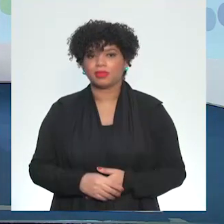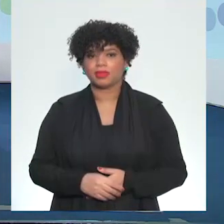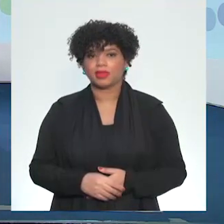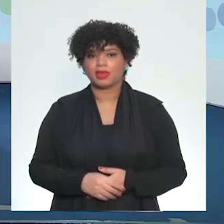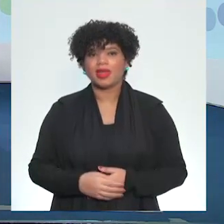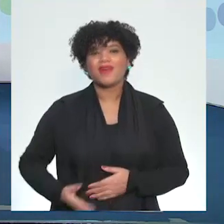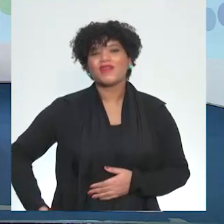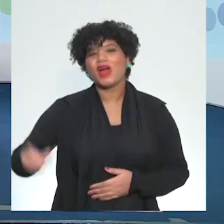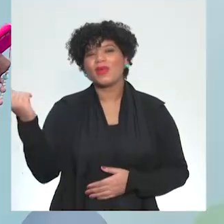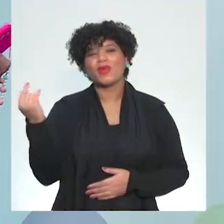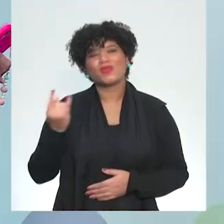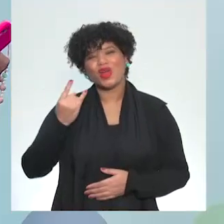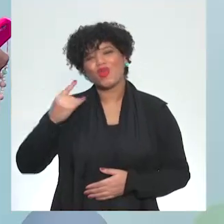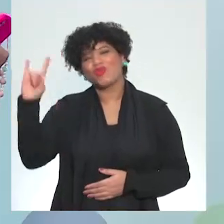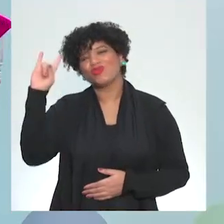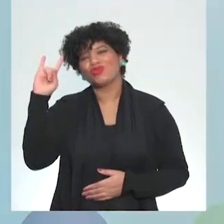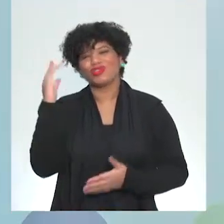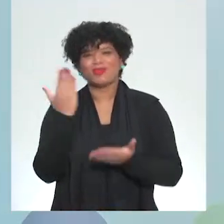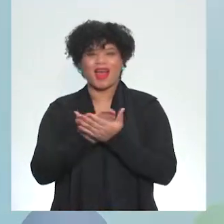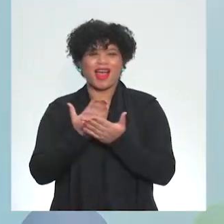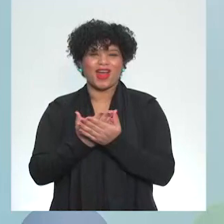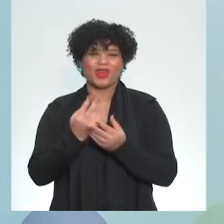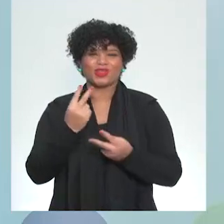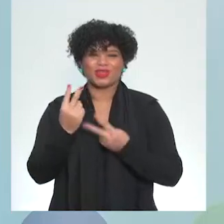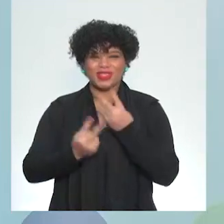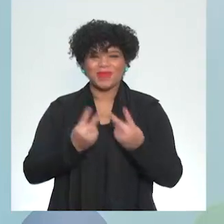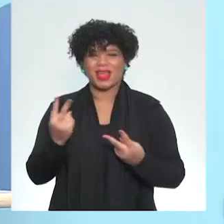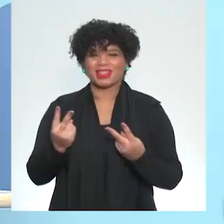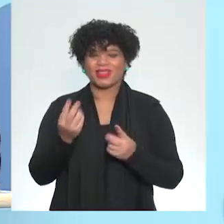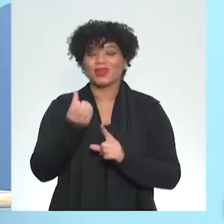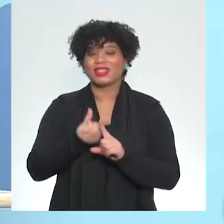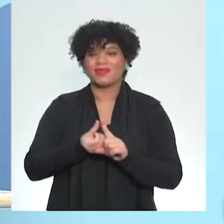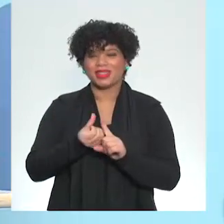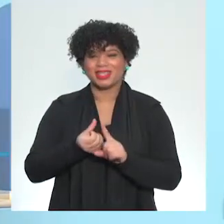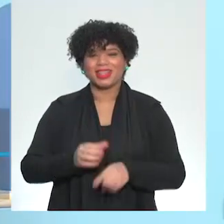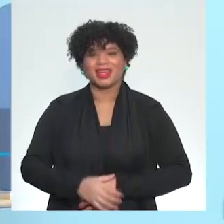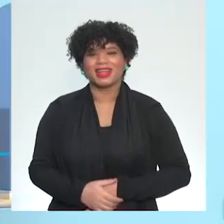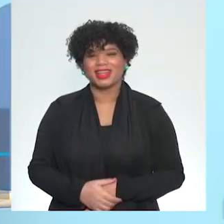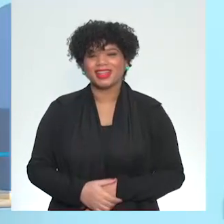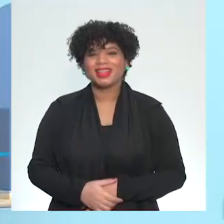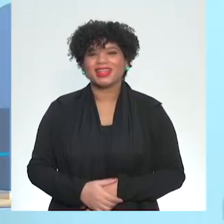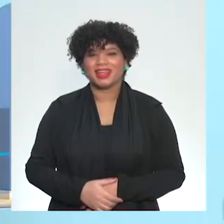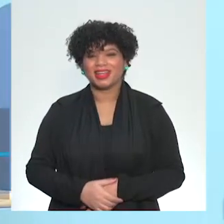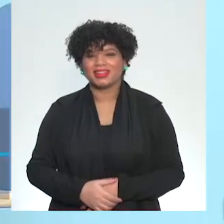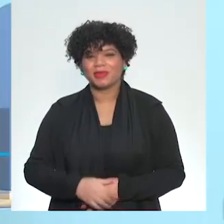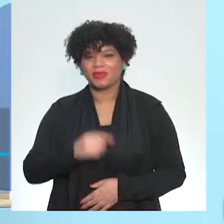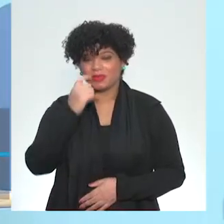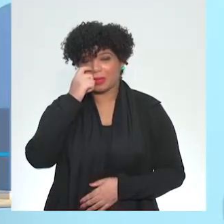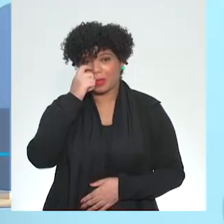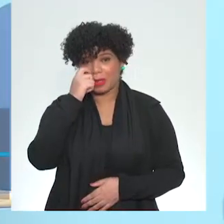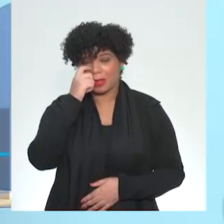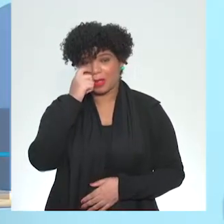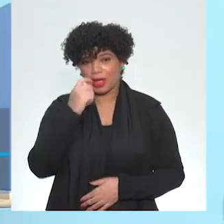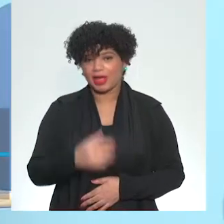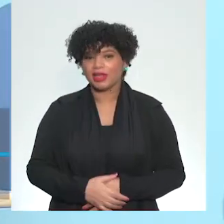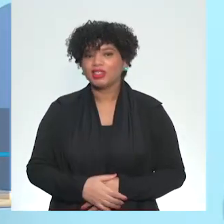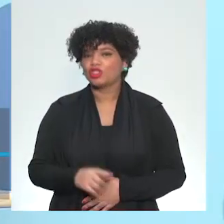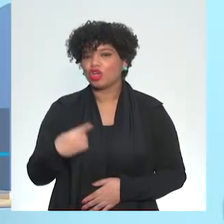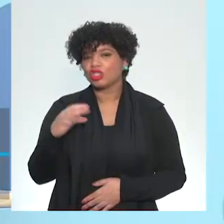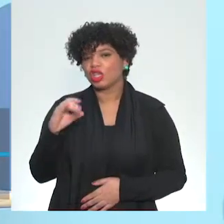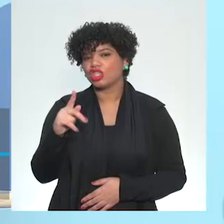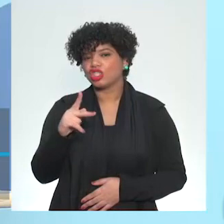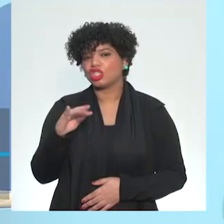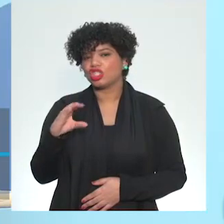a nossa última aula do semestre. Isso mesmo, nossa última aula fechando com chave de ouro, porque hoje somos chiclas